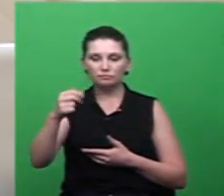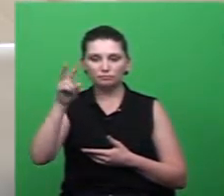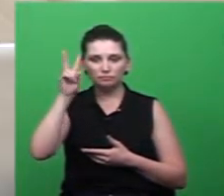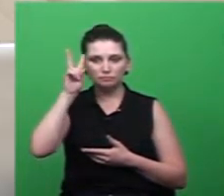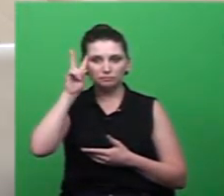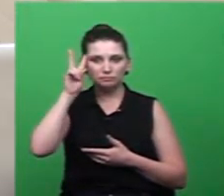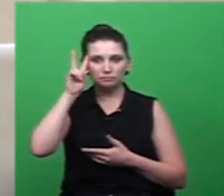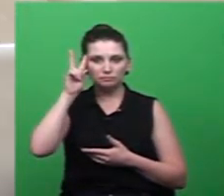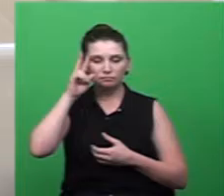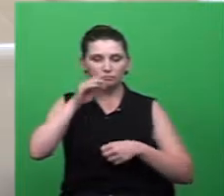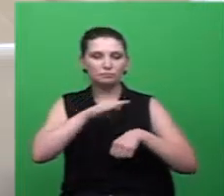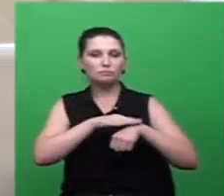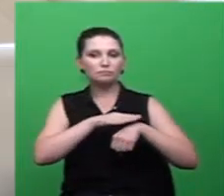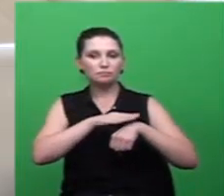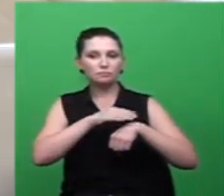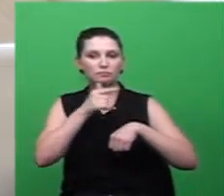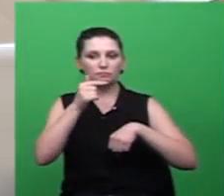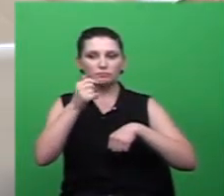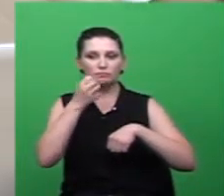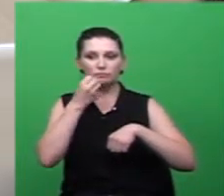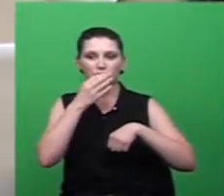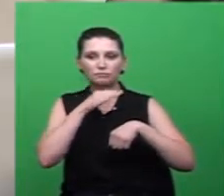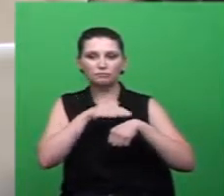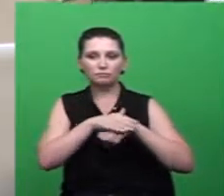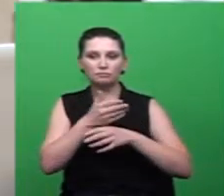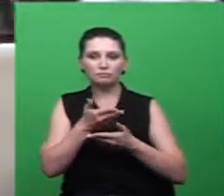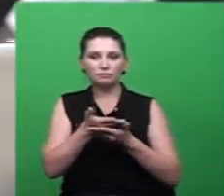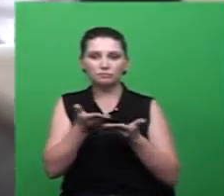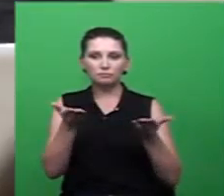-feira, no horário regimental. Boa noite a todos.